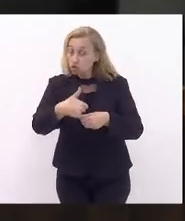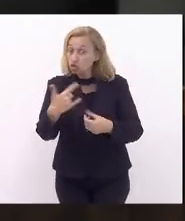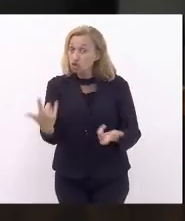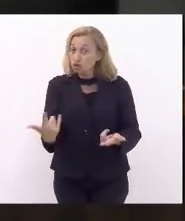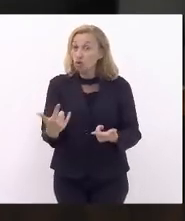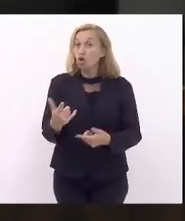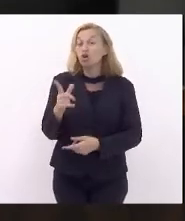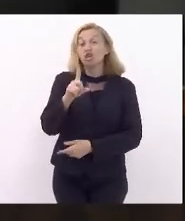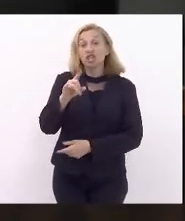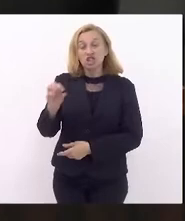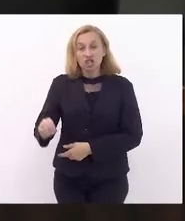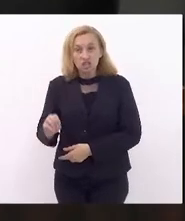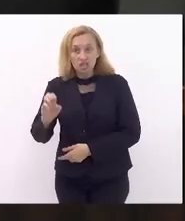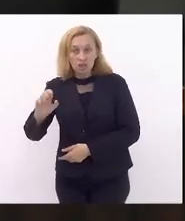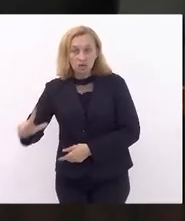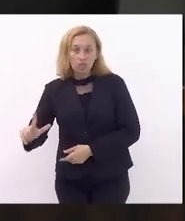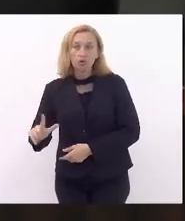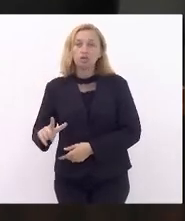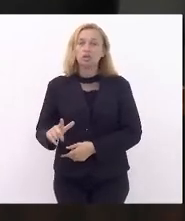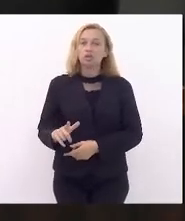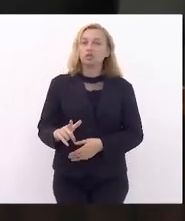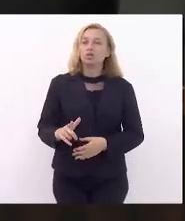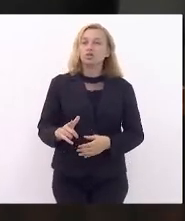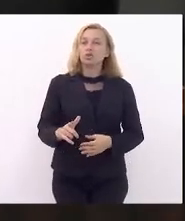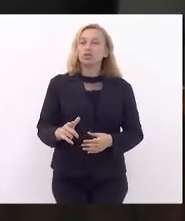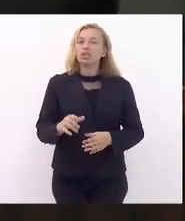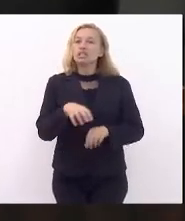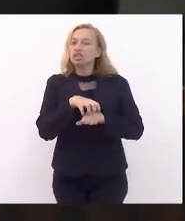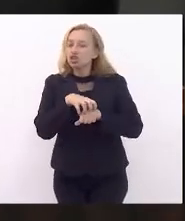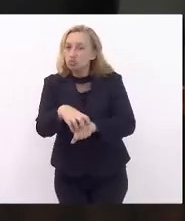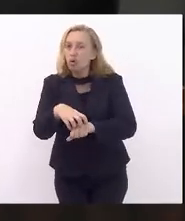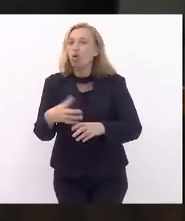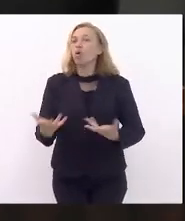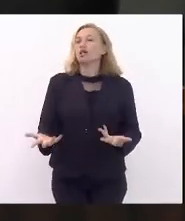o diesel tem uma cadeia toda atrás, de transporte,